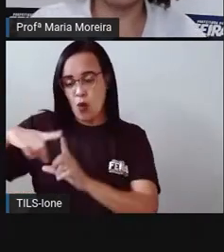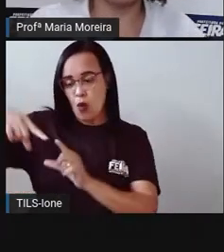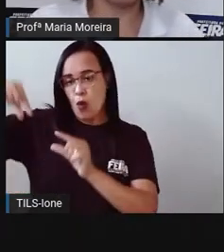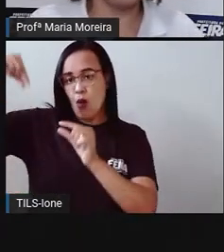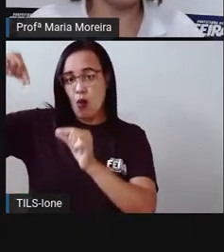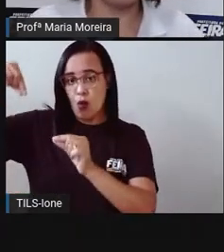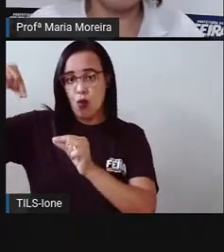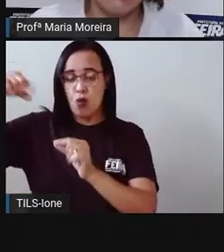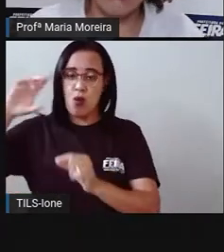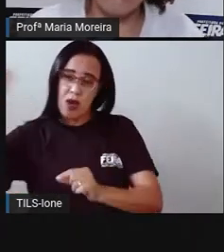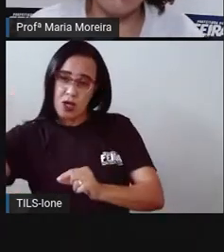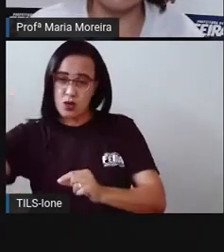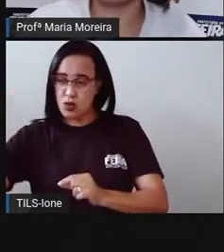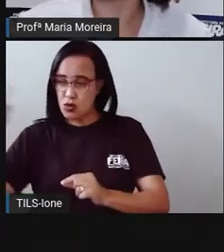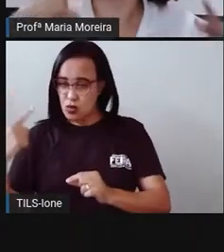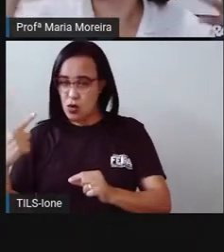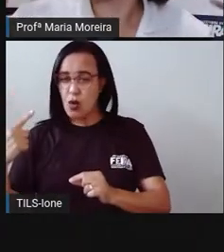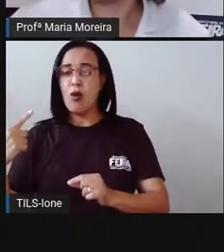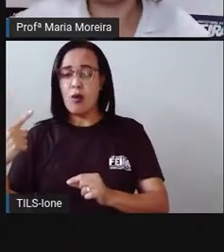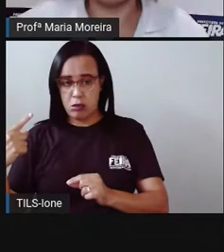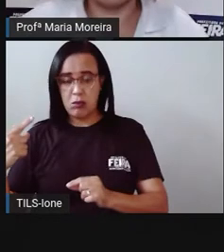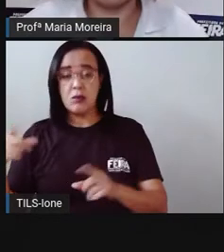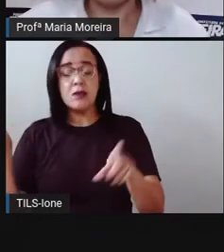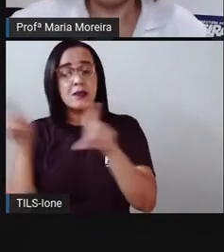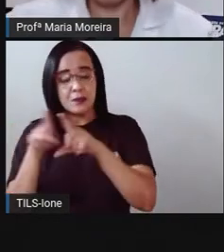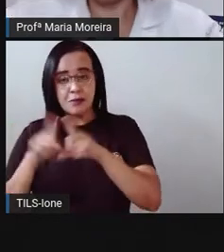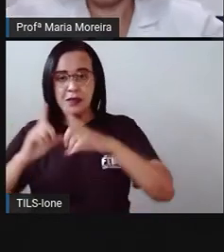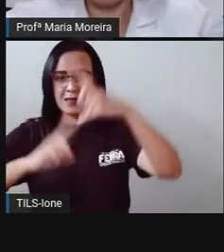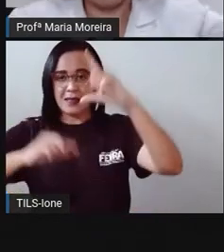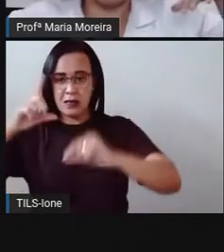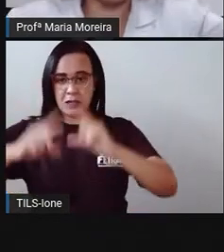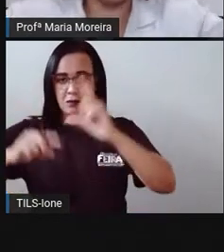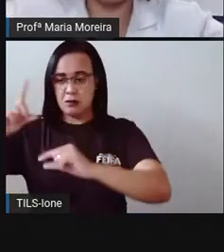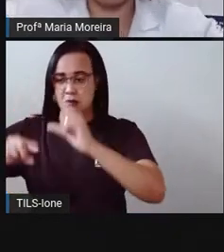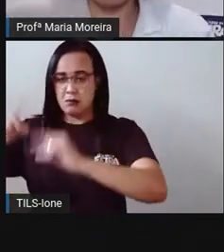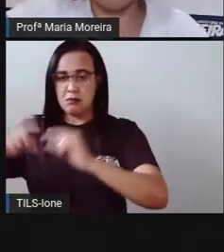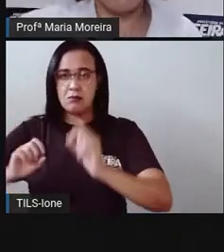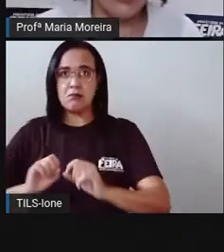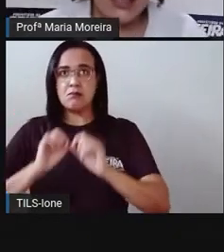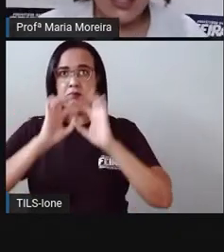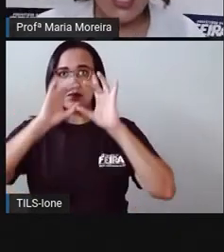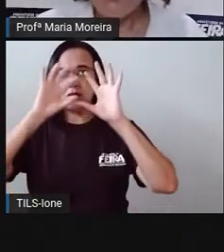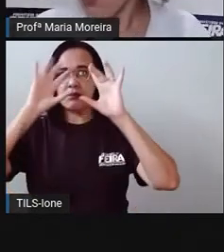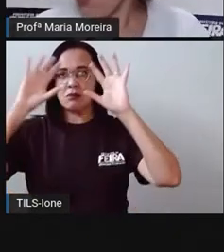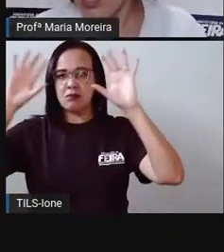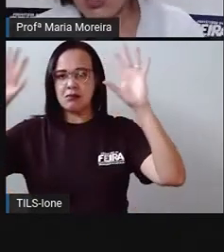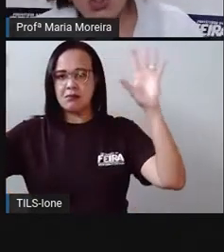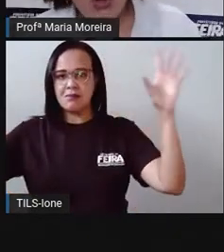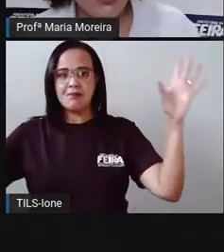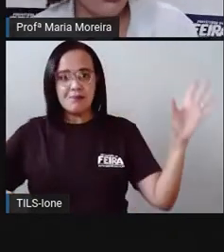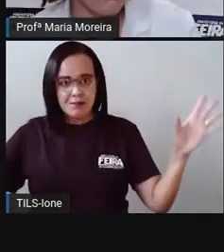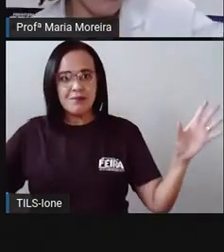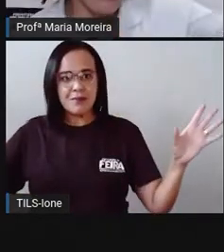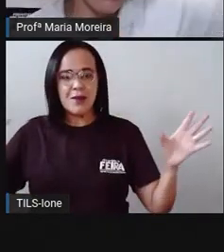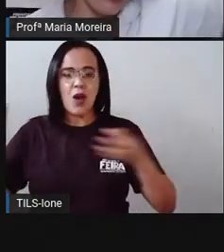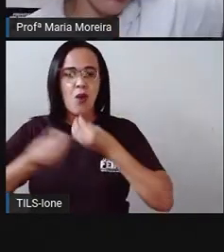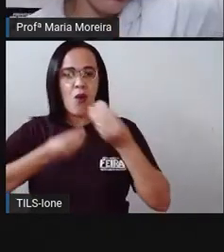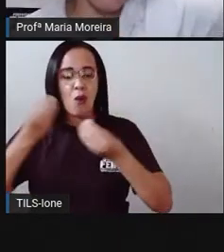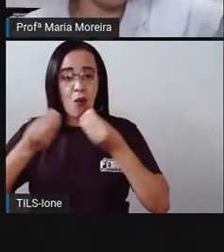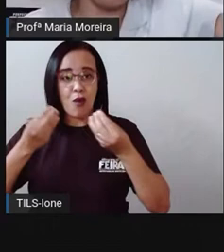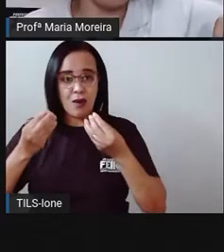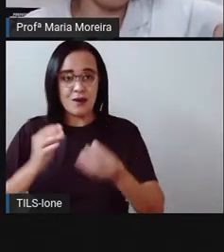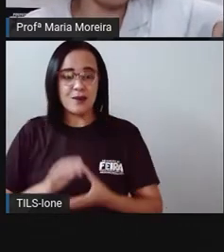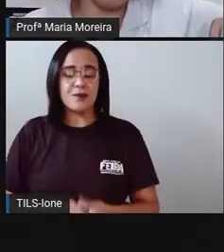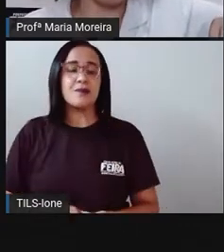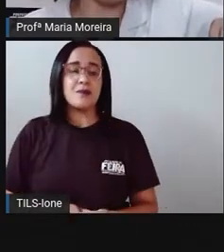Sol e várias, as estrelas aí, quando aparecem, quando deixavam de aparecer. Uma sombra, se a gente pega lá,